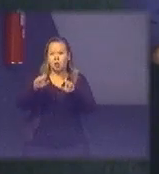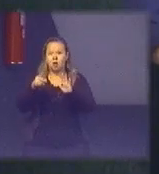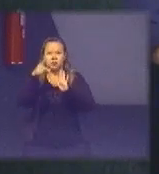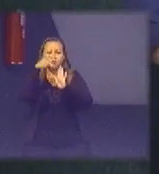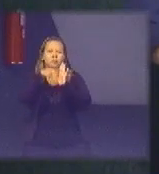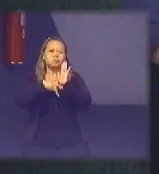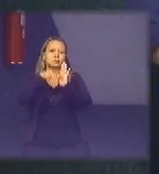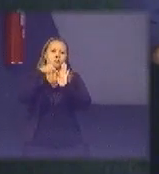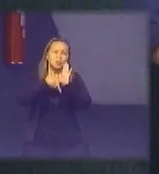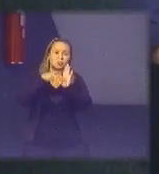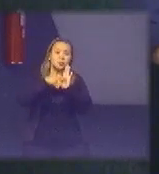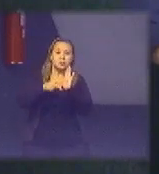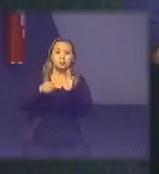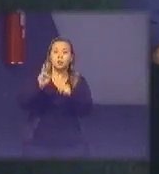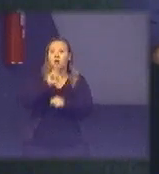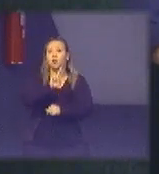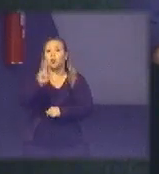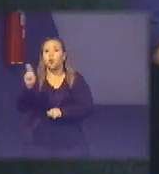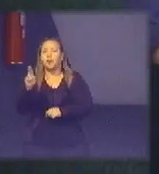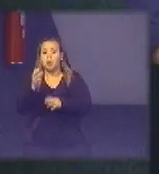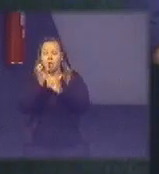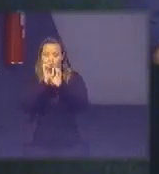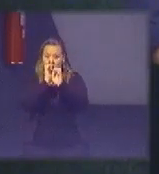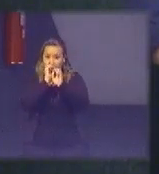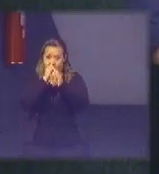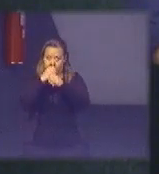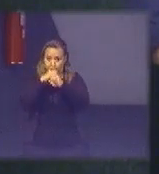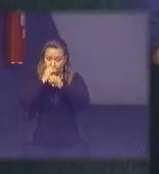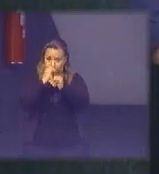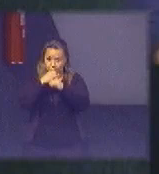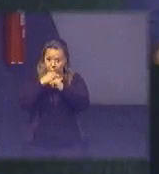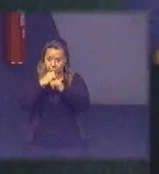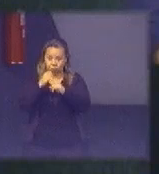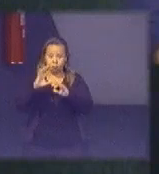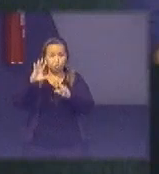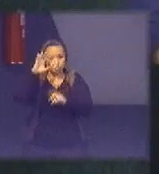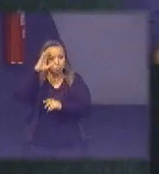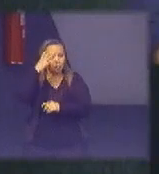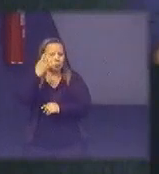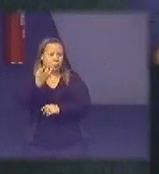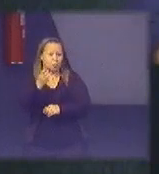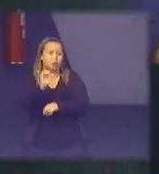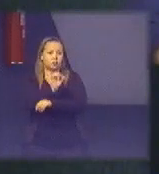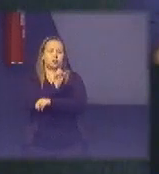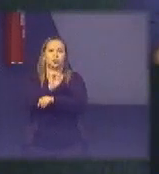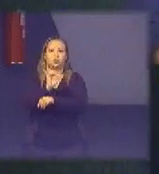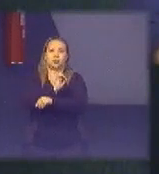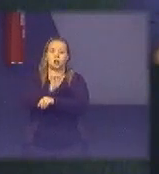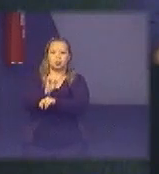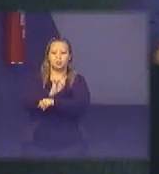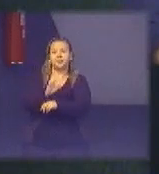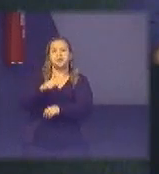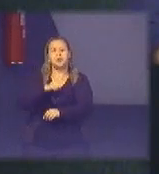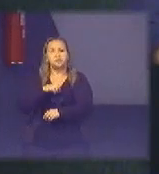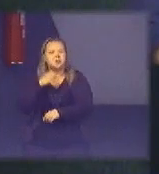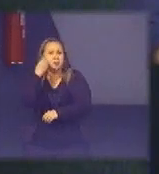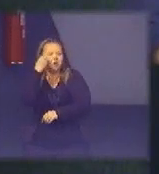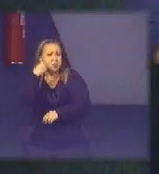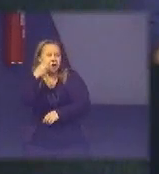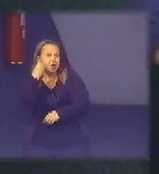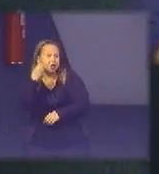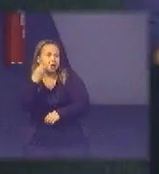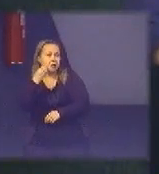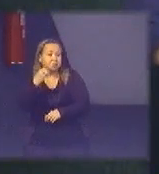que ele vai chamar a priori laboratório de soluções de governo em logística e isso aí se vale muito da experiência de países da América